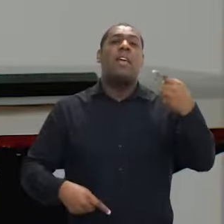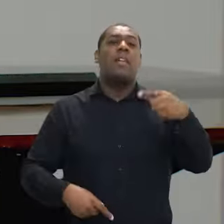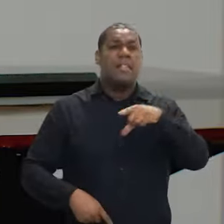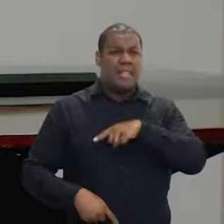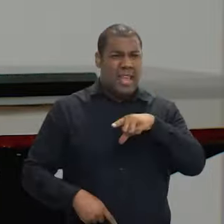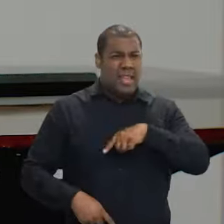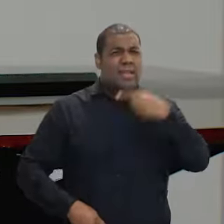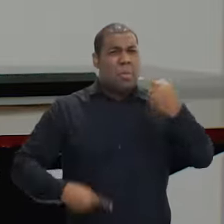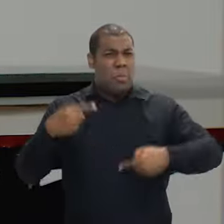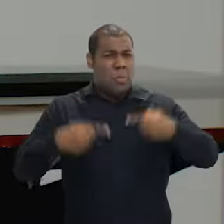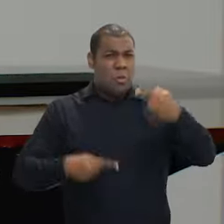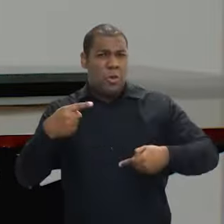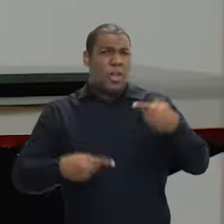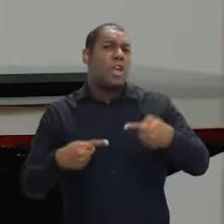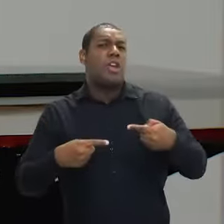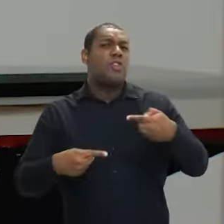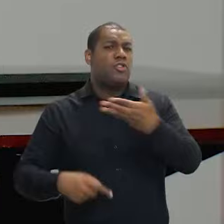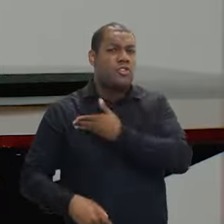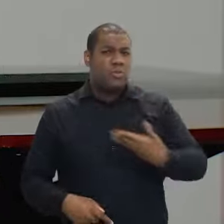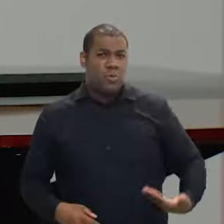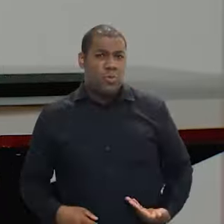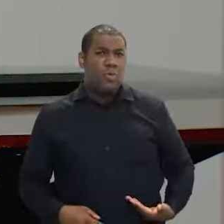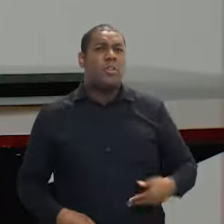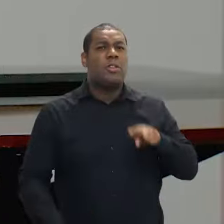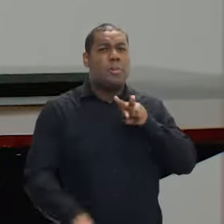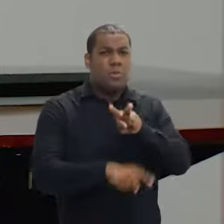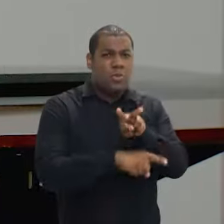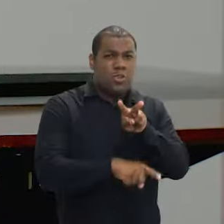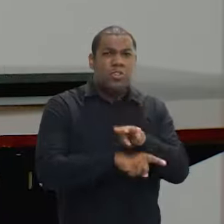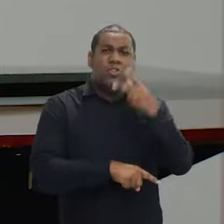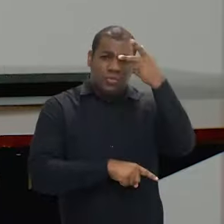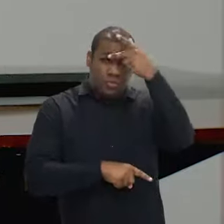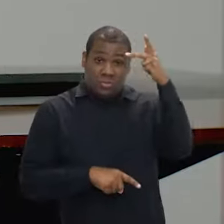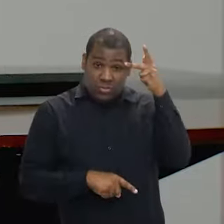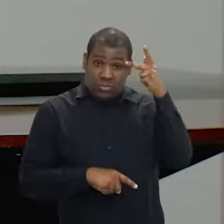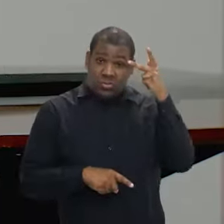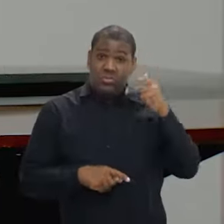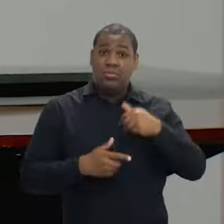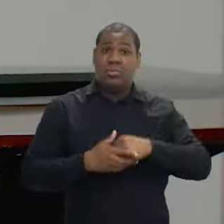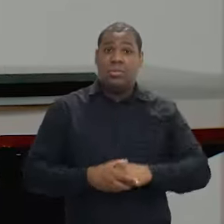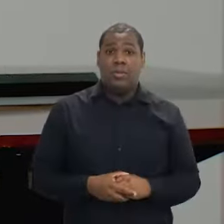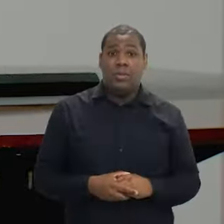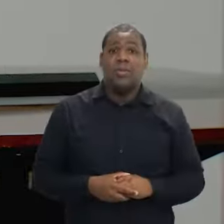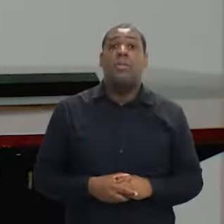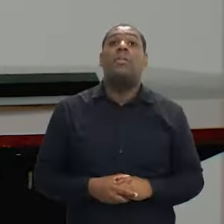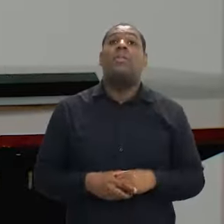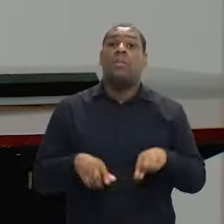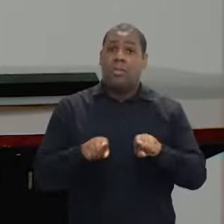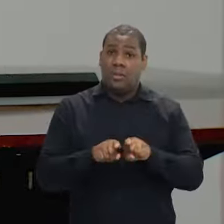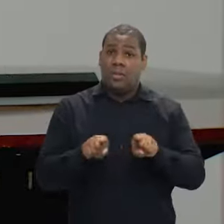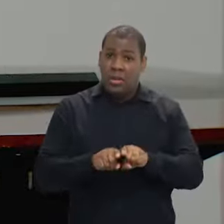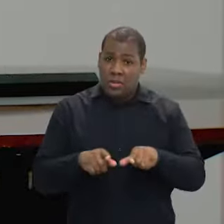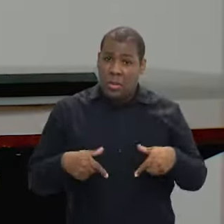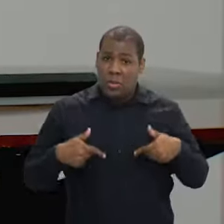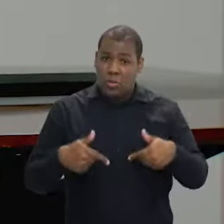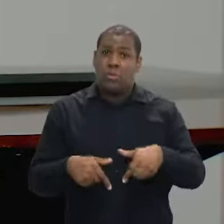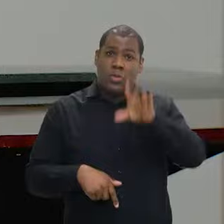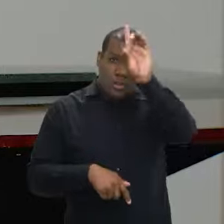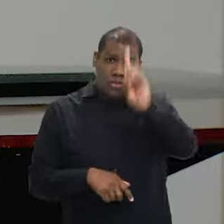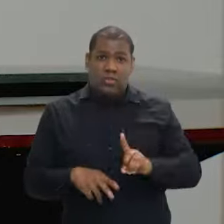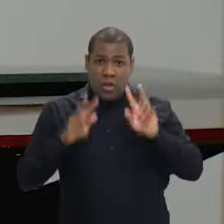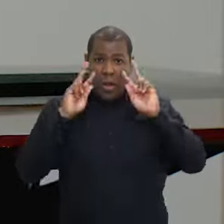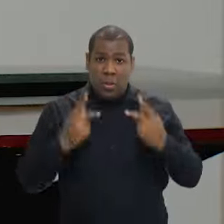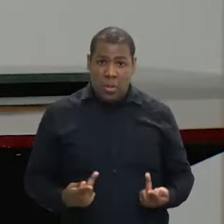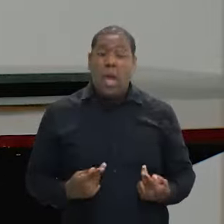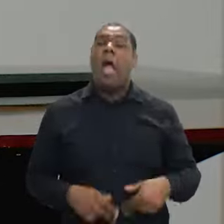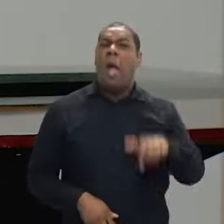políticas voltadas, né? Para proteger as pessoas e para fazer efetivamente defesa de direitos humanos. E